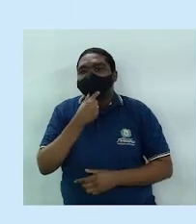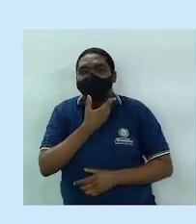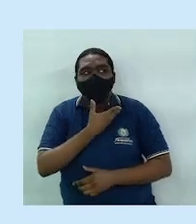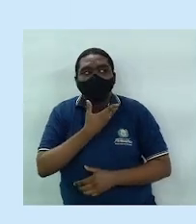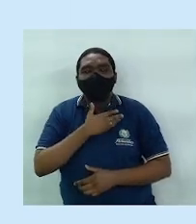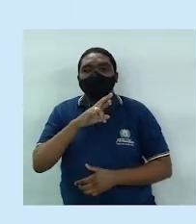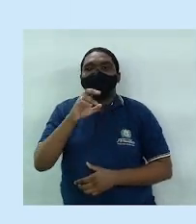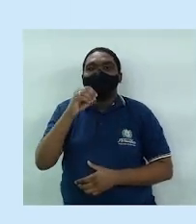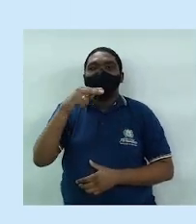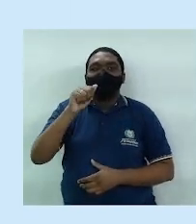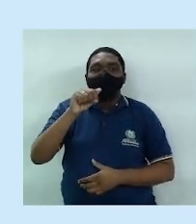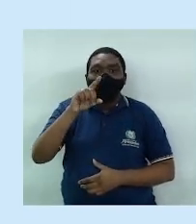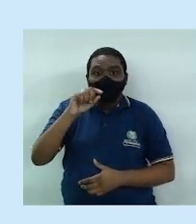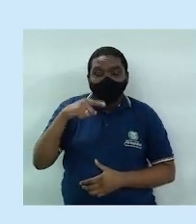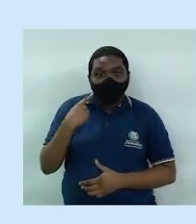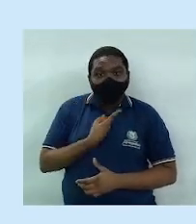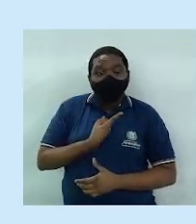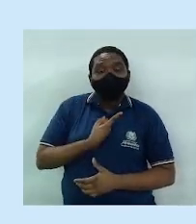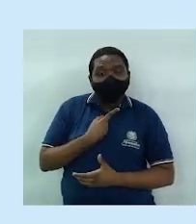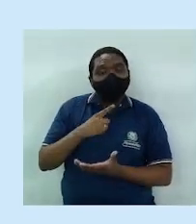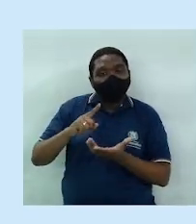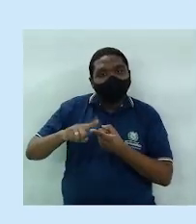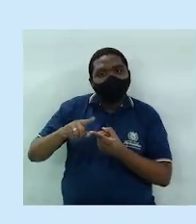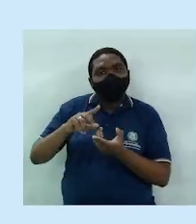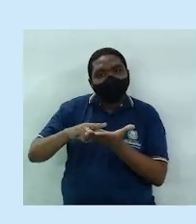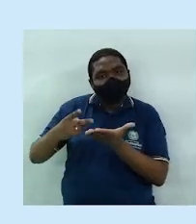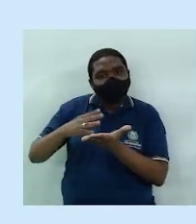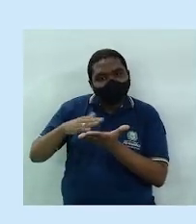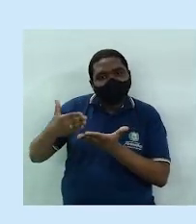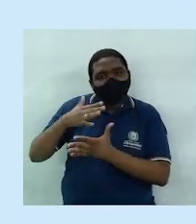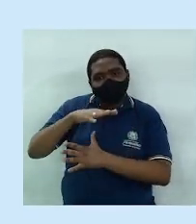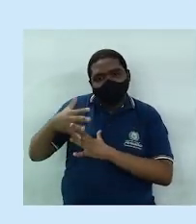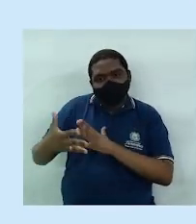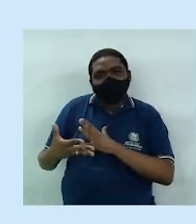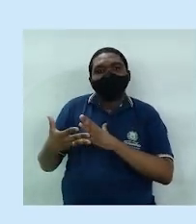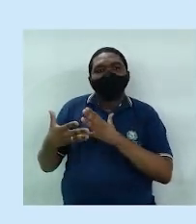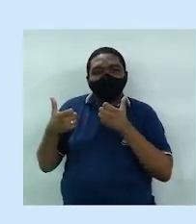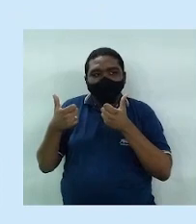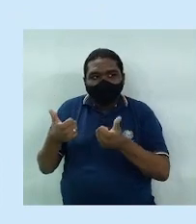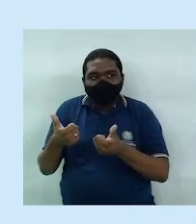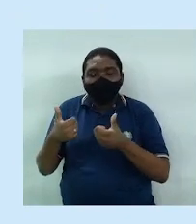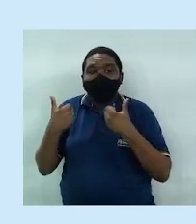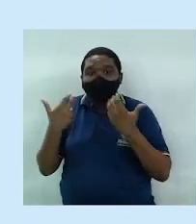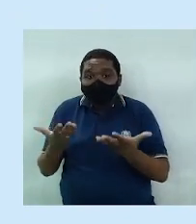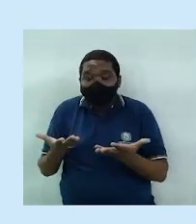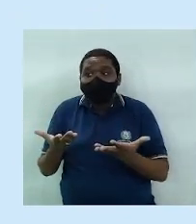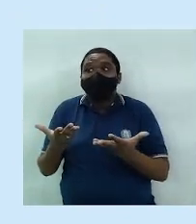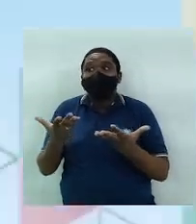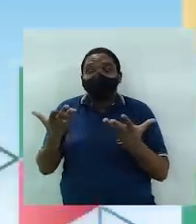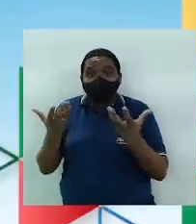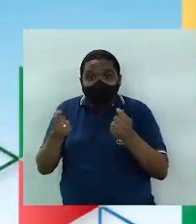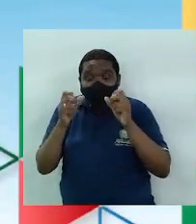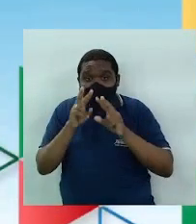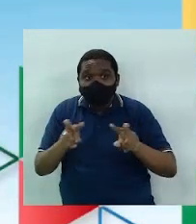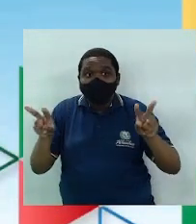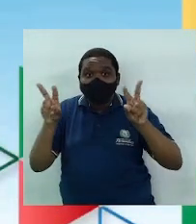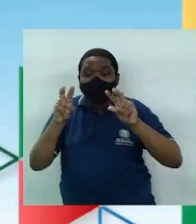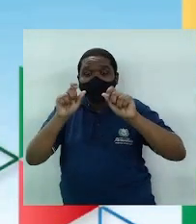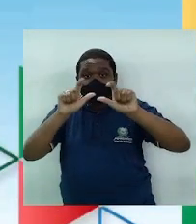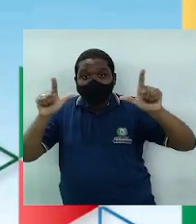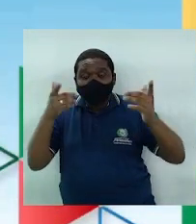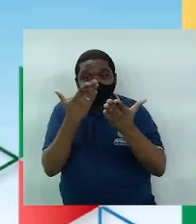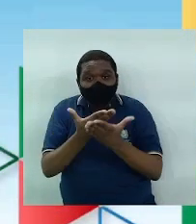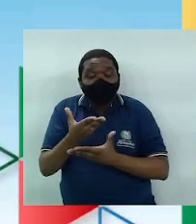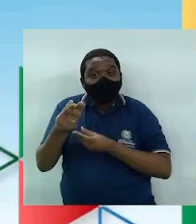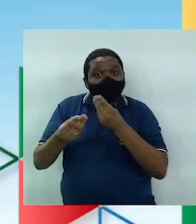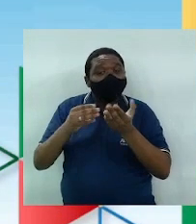da Transmissão e para nosso amigo aqui, intérprete de Libras, tá certo? Vinícius, vamos lá, como há na tela, vamos estudar